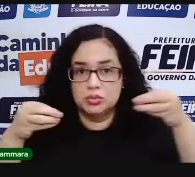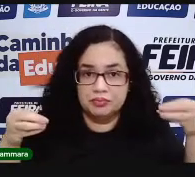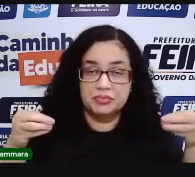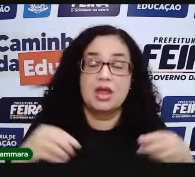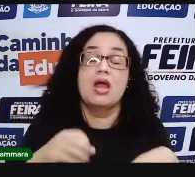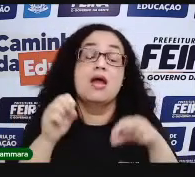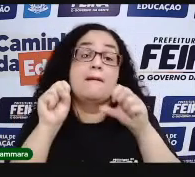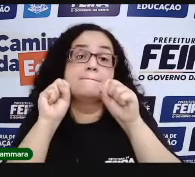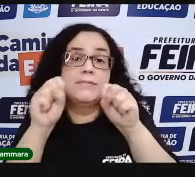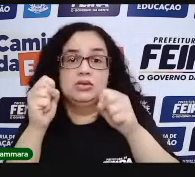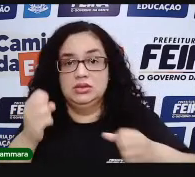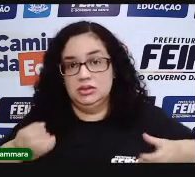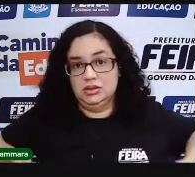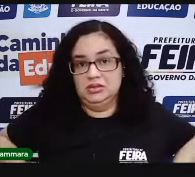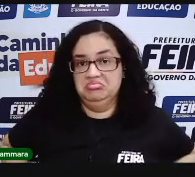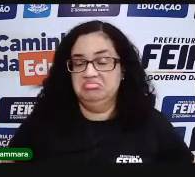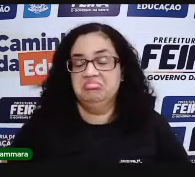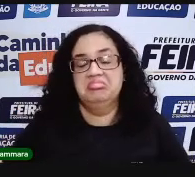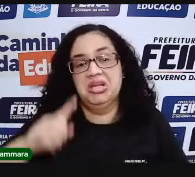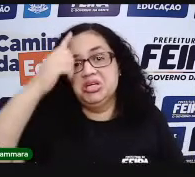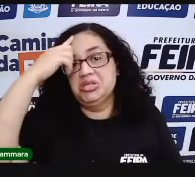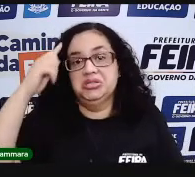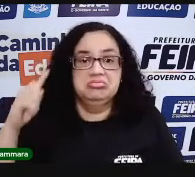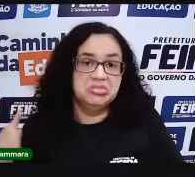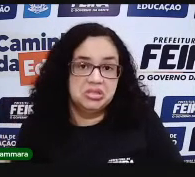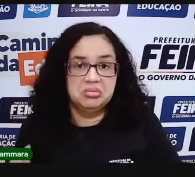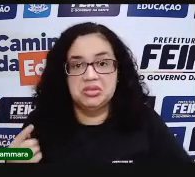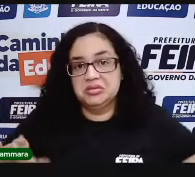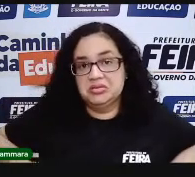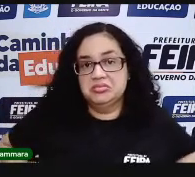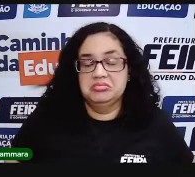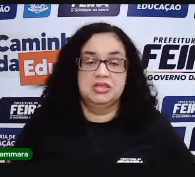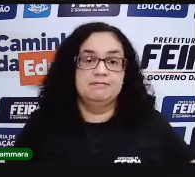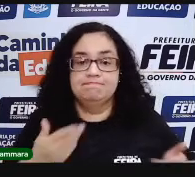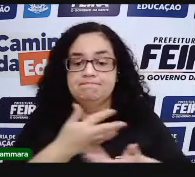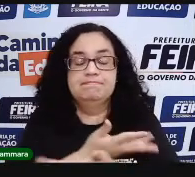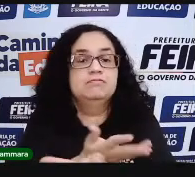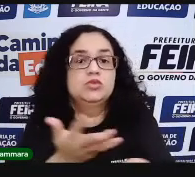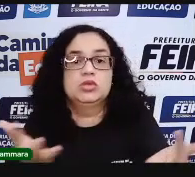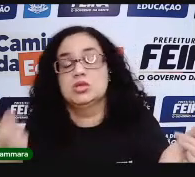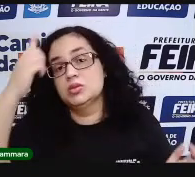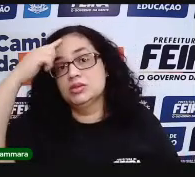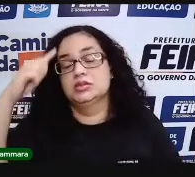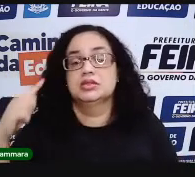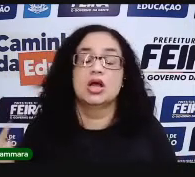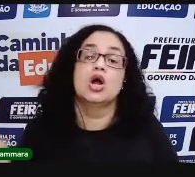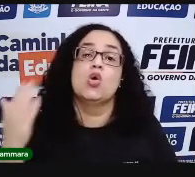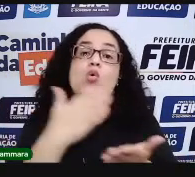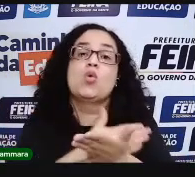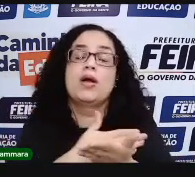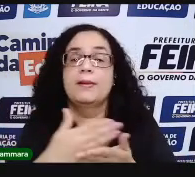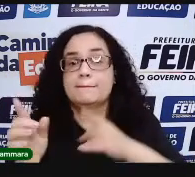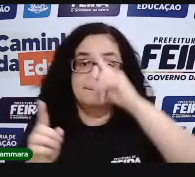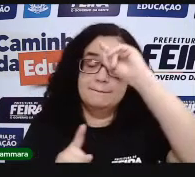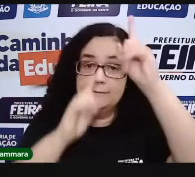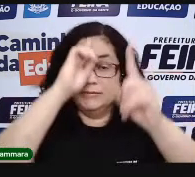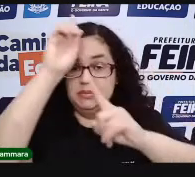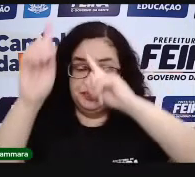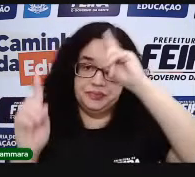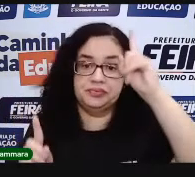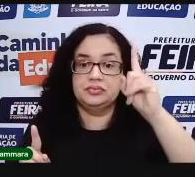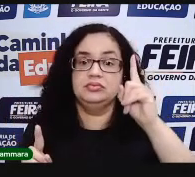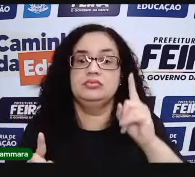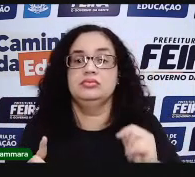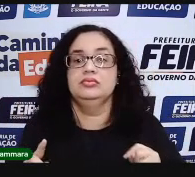perdido. Poderia nascer um animal e ele não sabia que estava nascido lá pelos pastos. Então, ele começou a criar